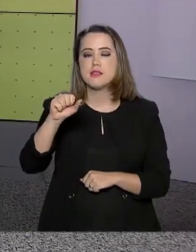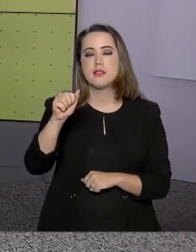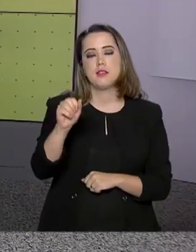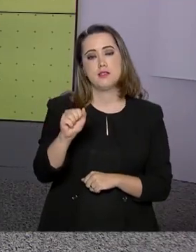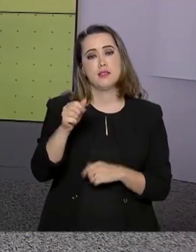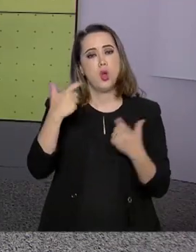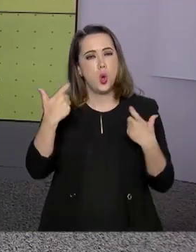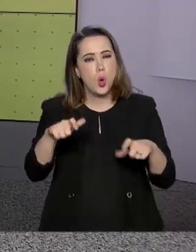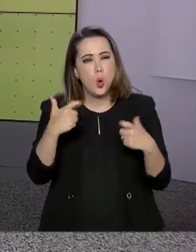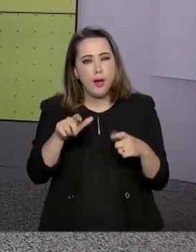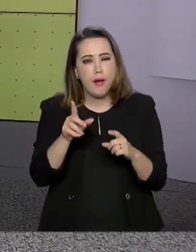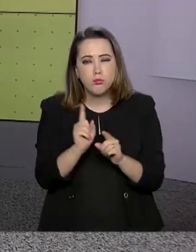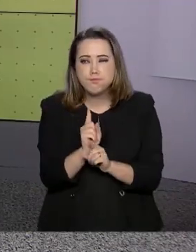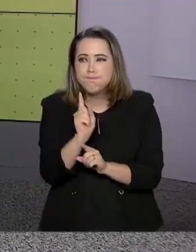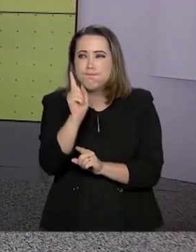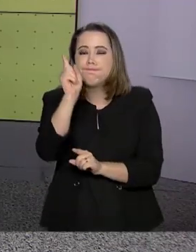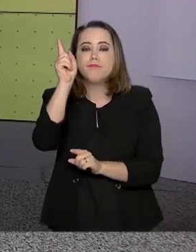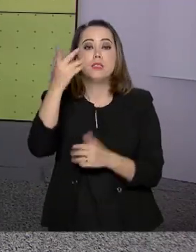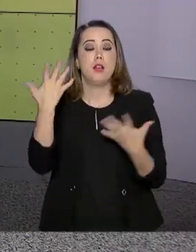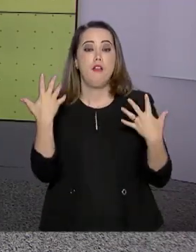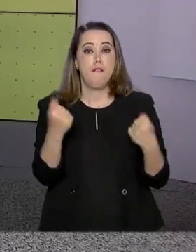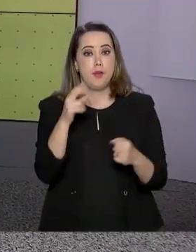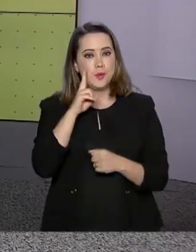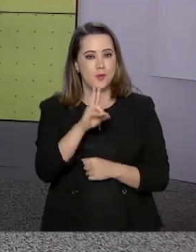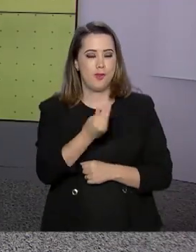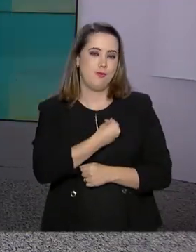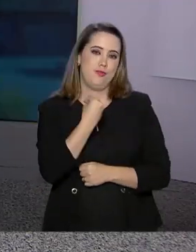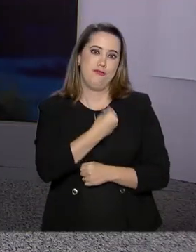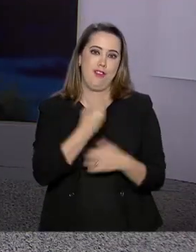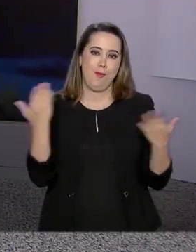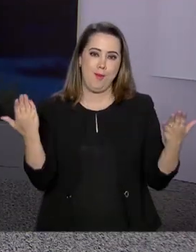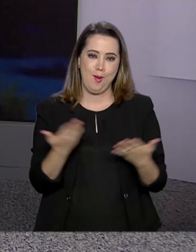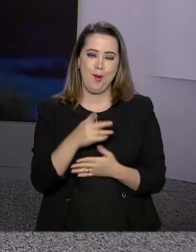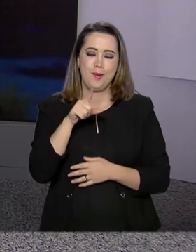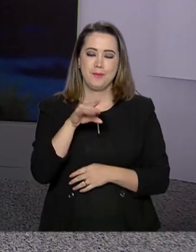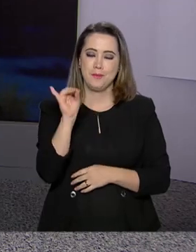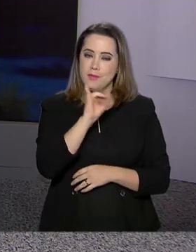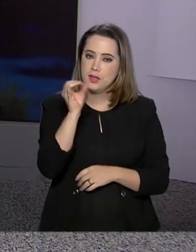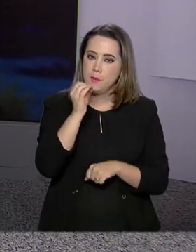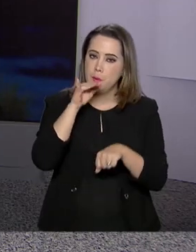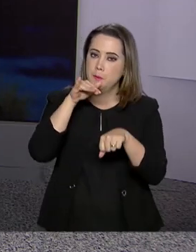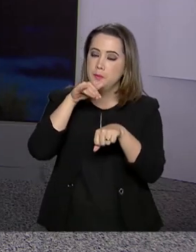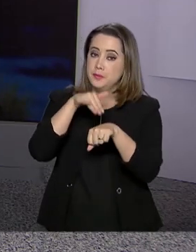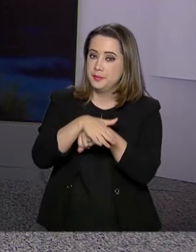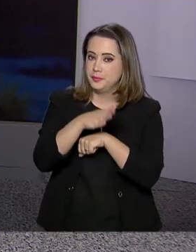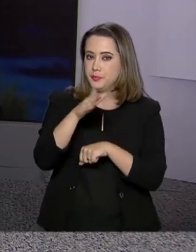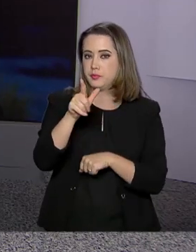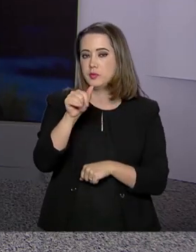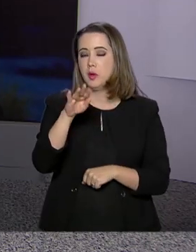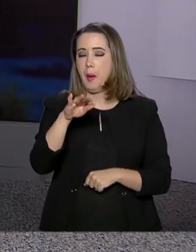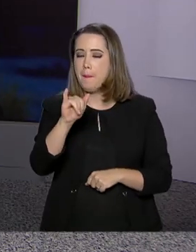está lá acompanhando tudo e conversa ao vivo com a gente agora. Olá, Gabriela, boa noite para você.